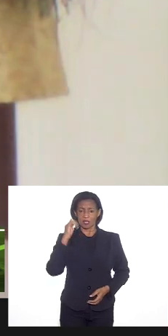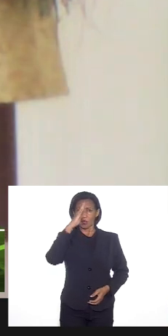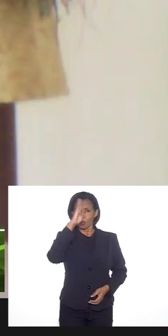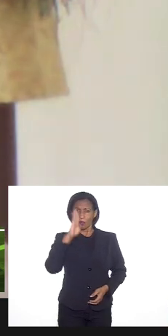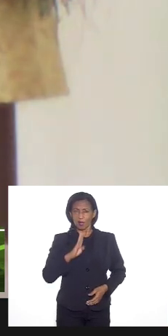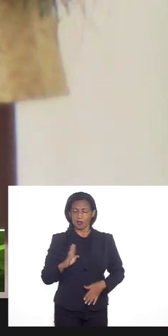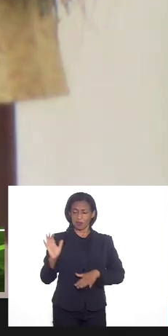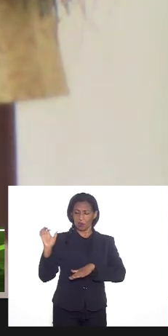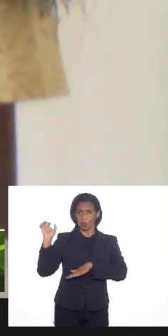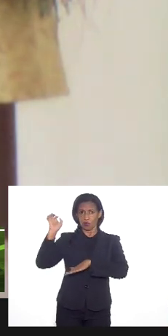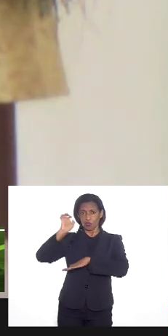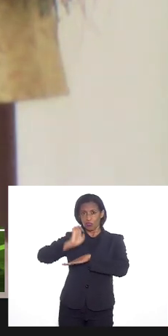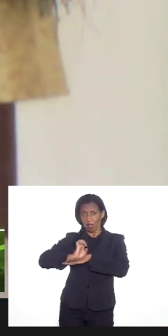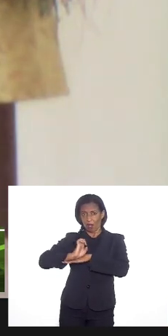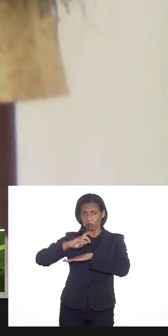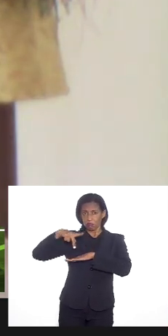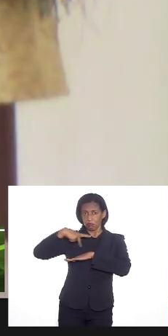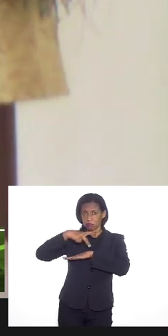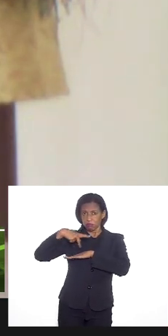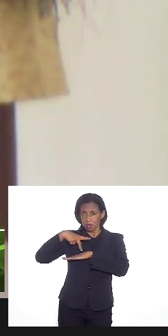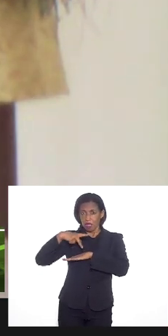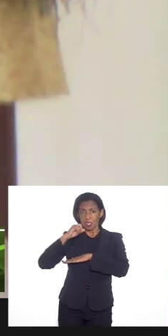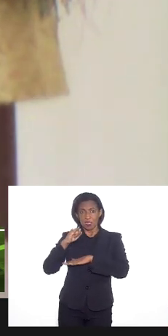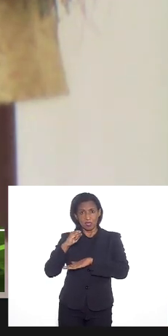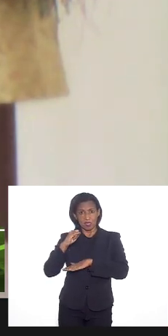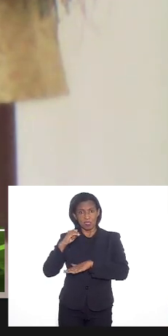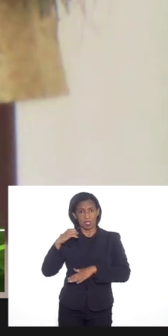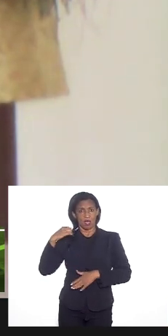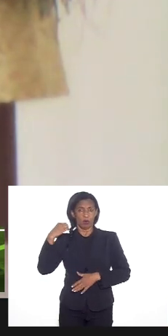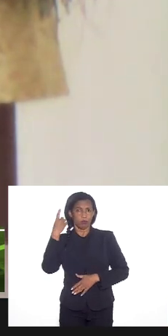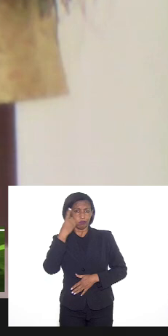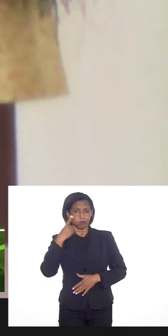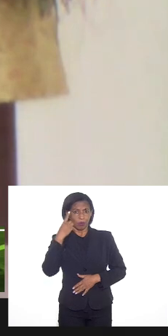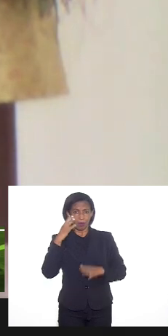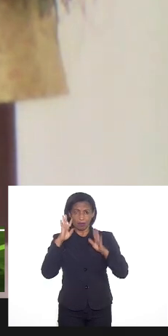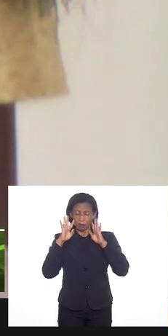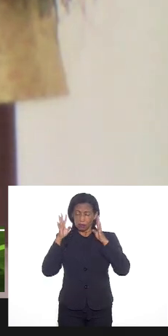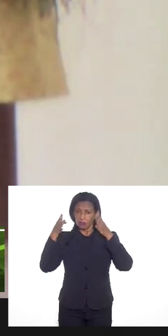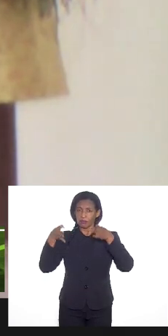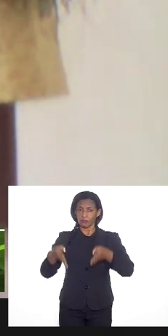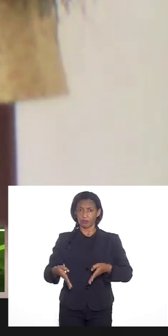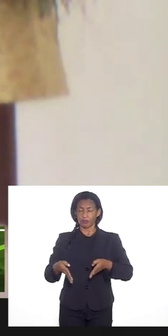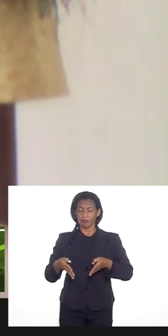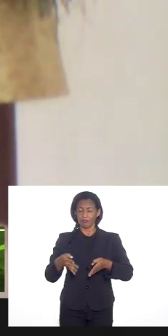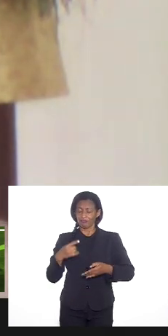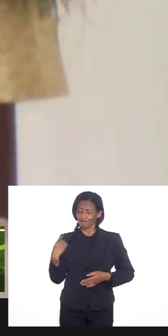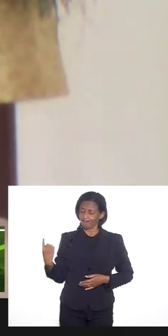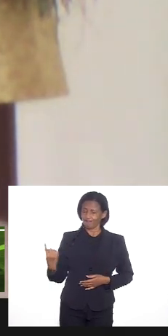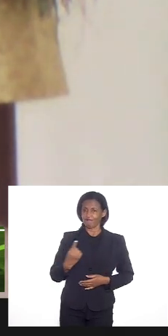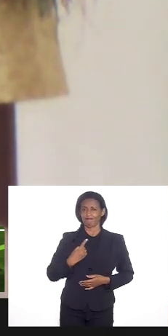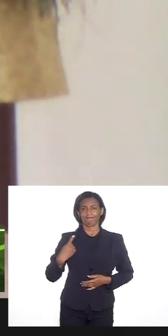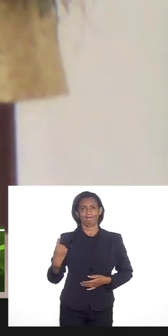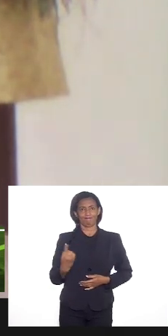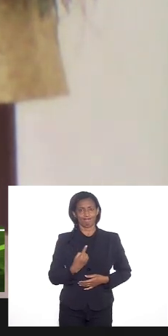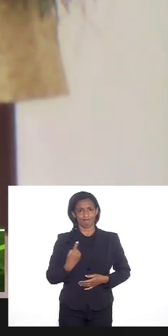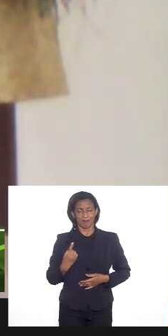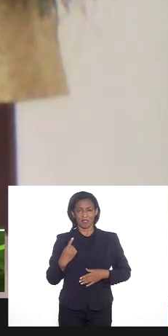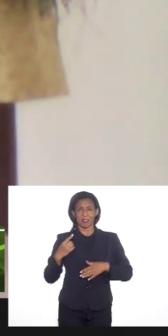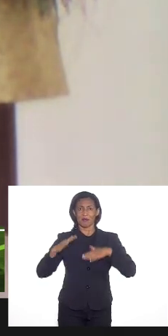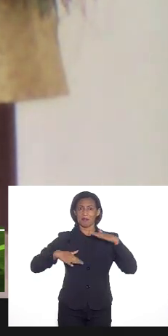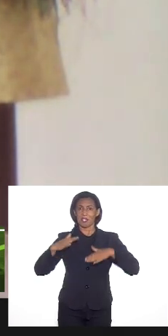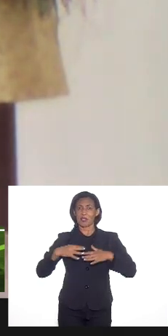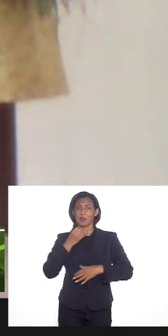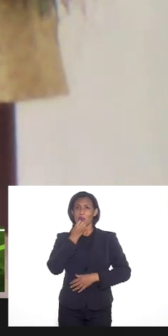o Estado-nação, se o Parlamento não atentar para isso, a gente passa a ser, apesar das nossas boas